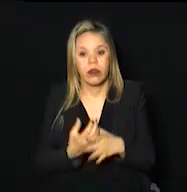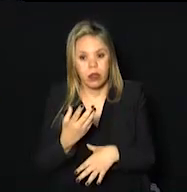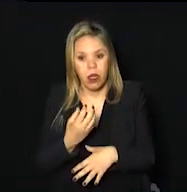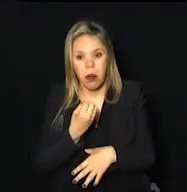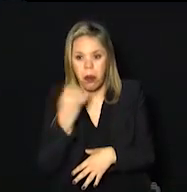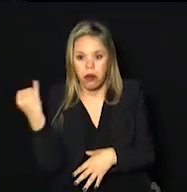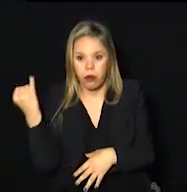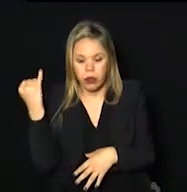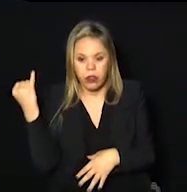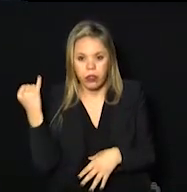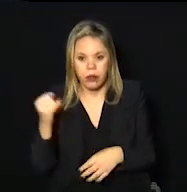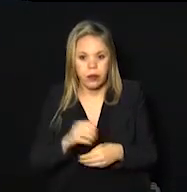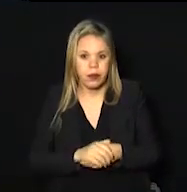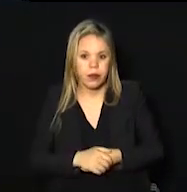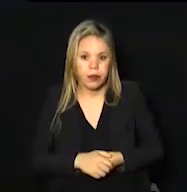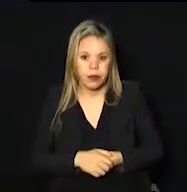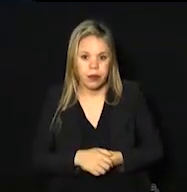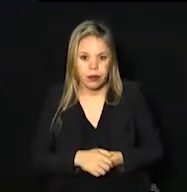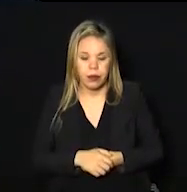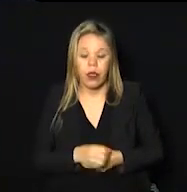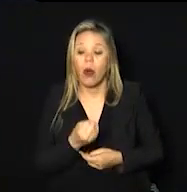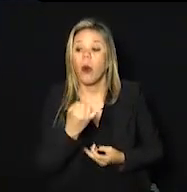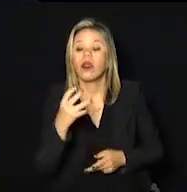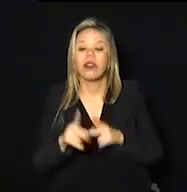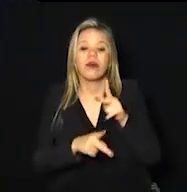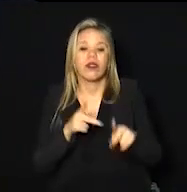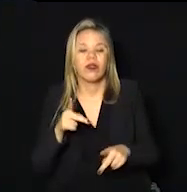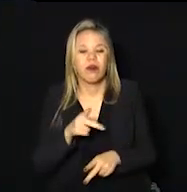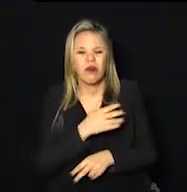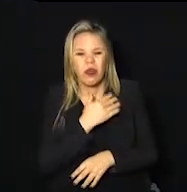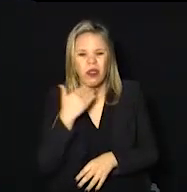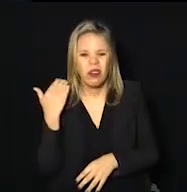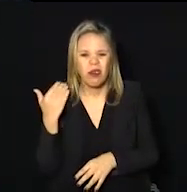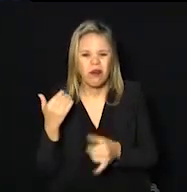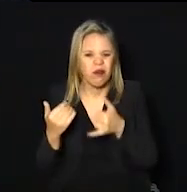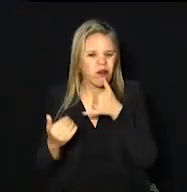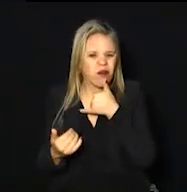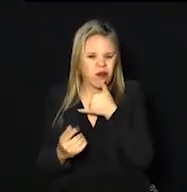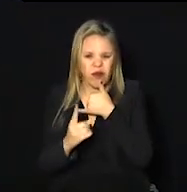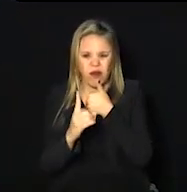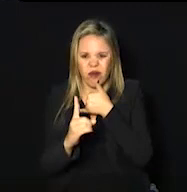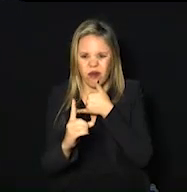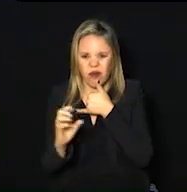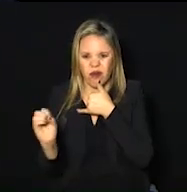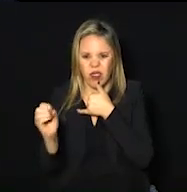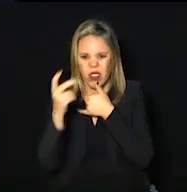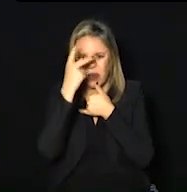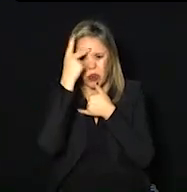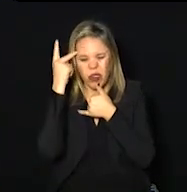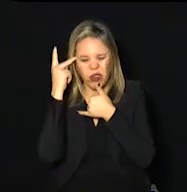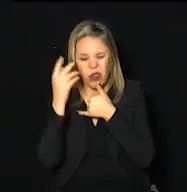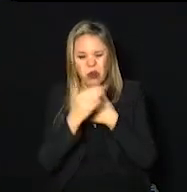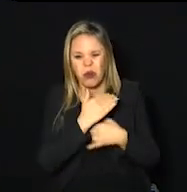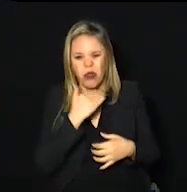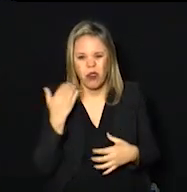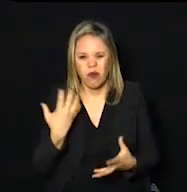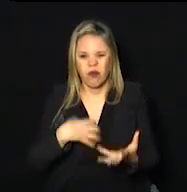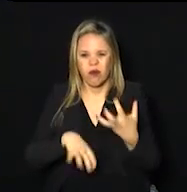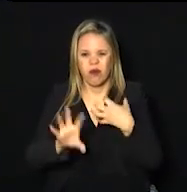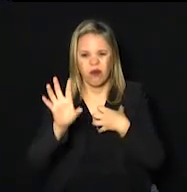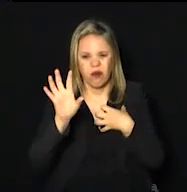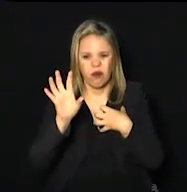importante. E óbitos, a notícia triste, 10 óbitos a mais, os nossos sentimentos,